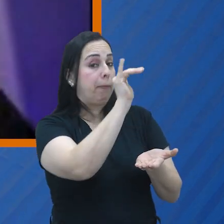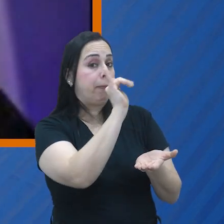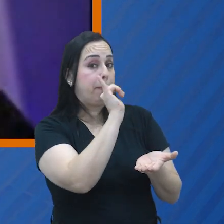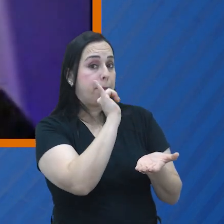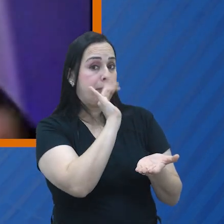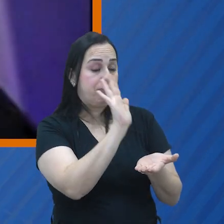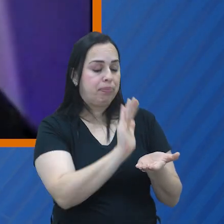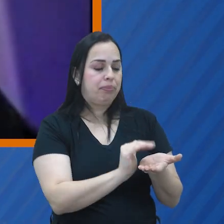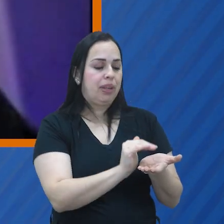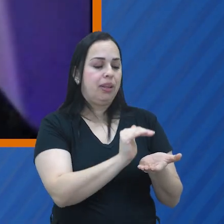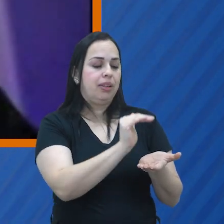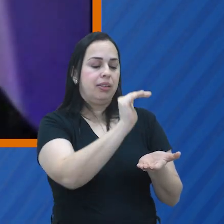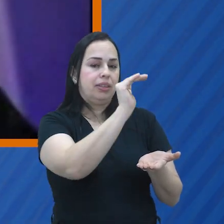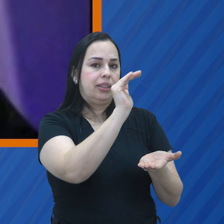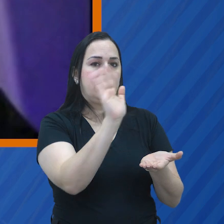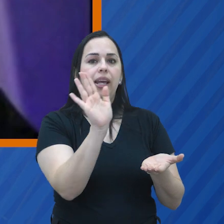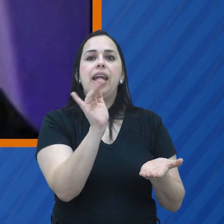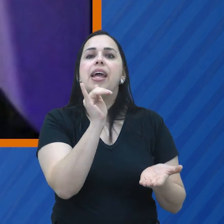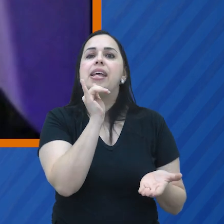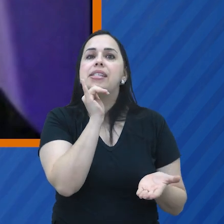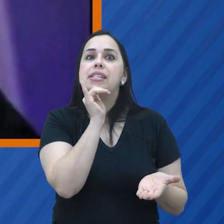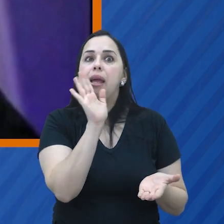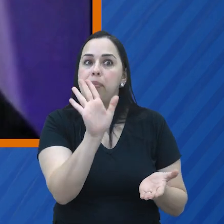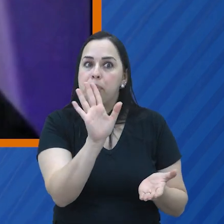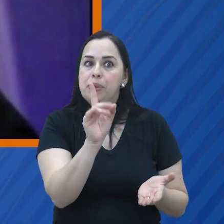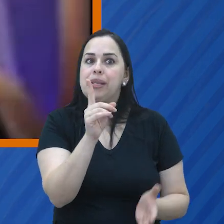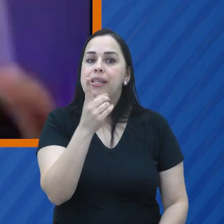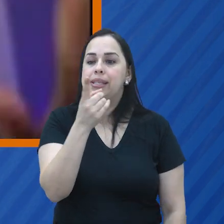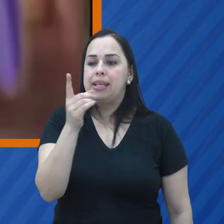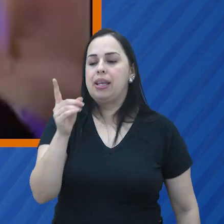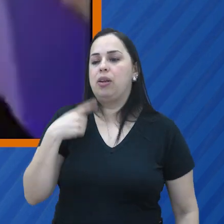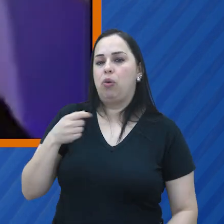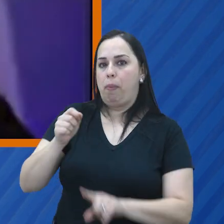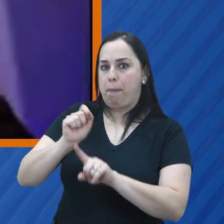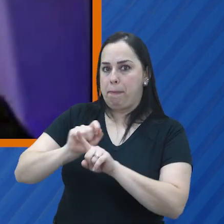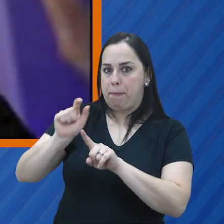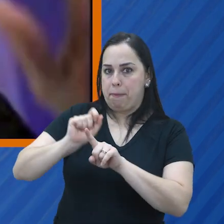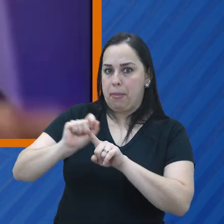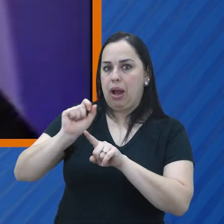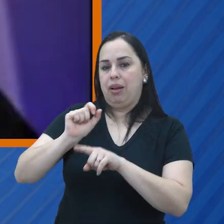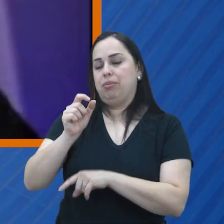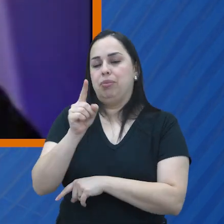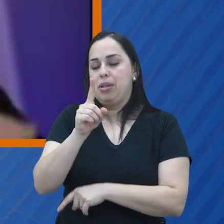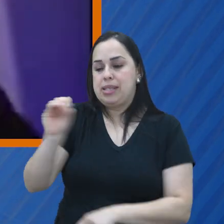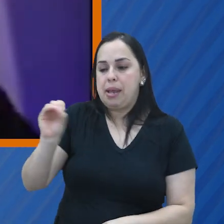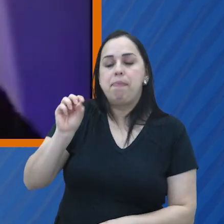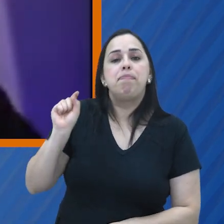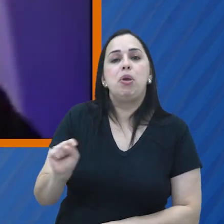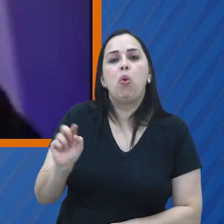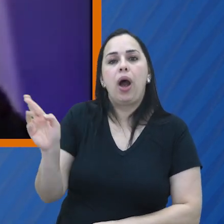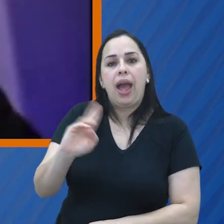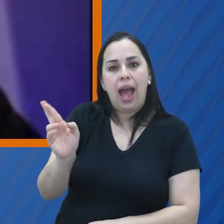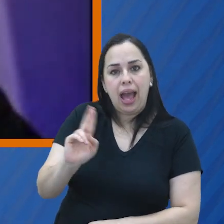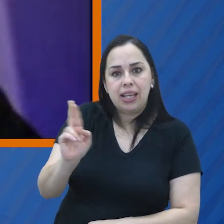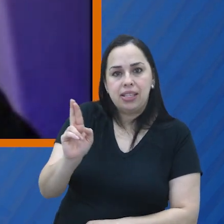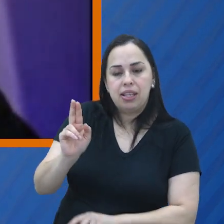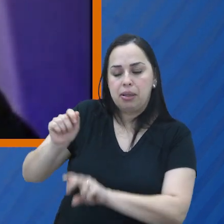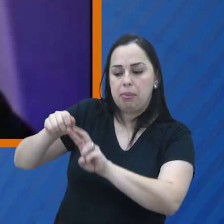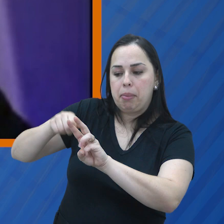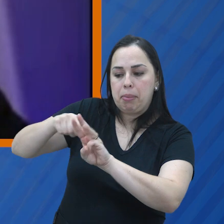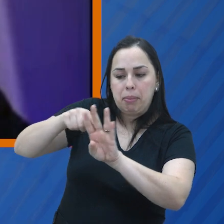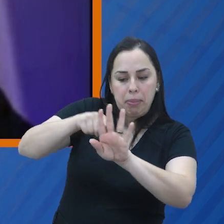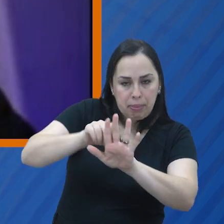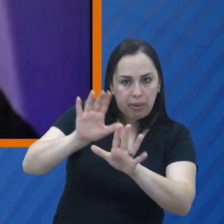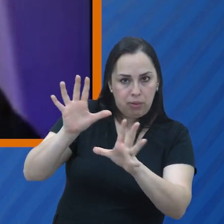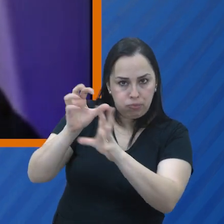por exemplo, vamos pôr que eu contratei um consórcio de R$100.000 imobiliário, né? Todo mundo pagou a parcela dessa cooperativa,